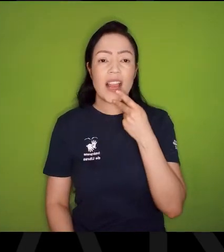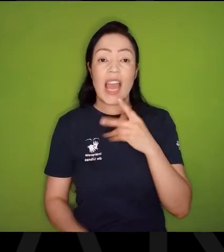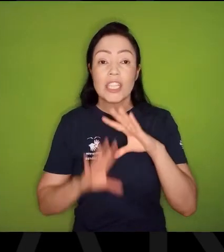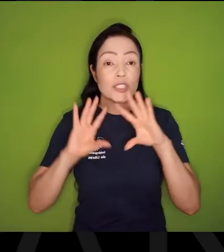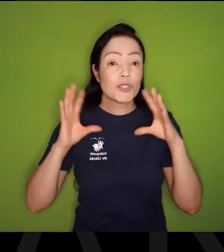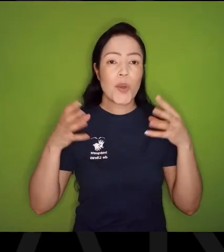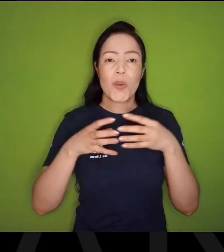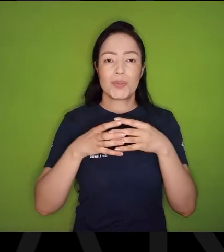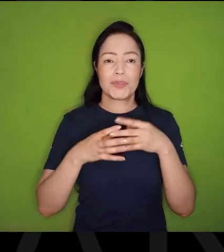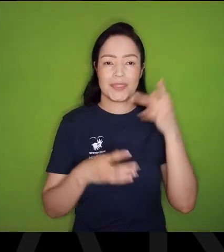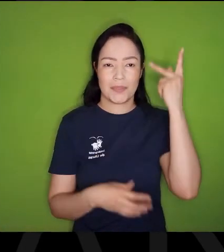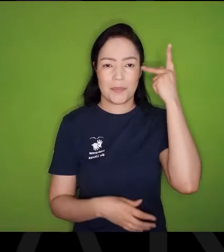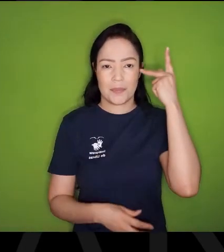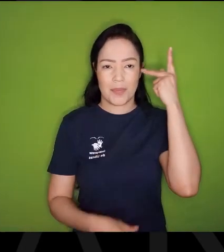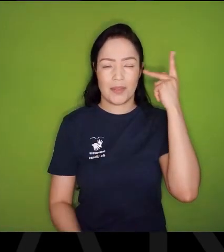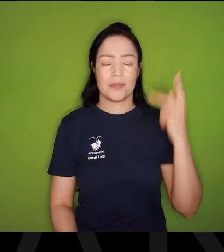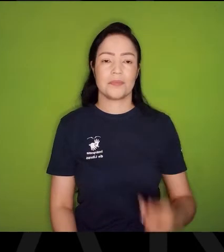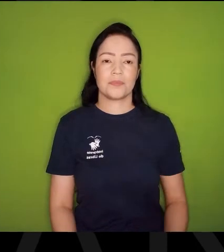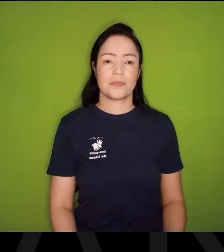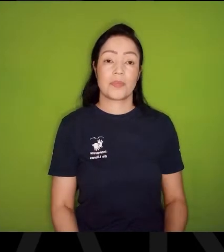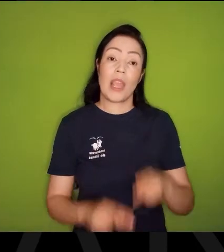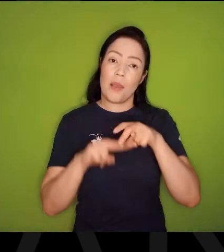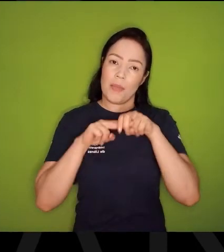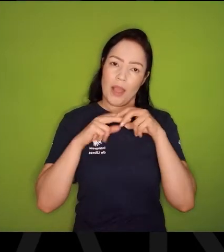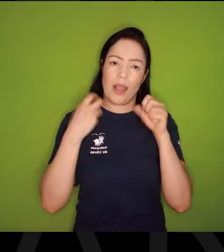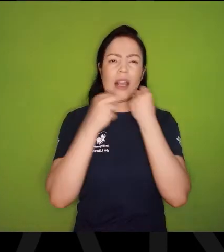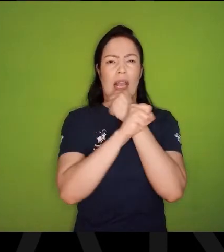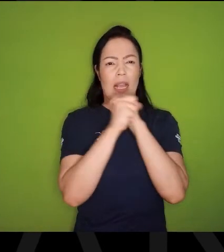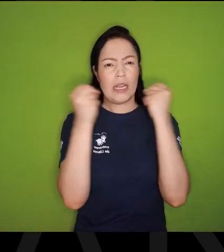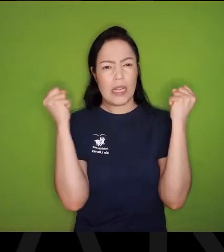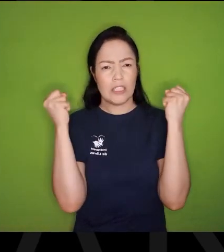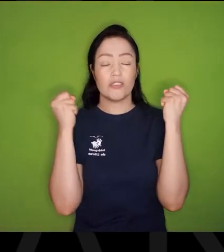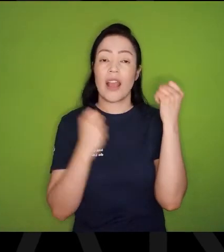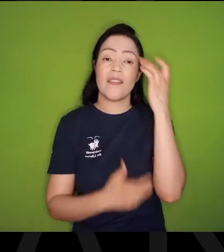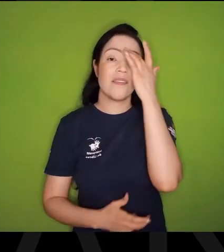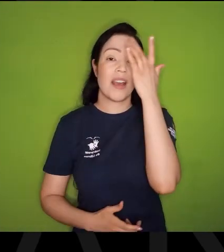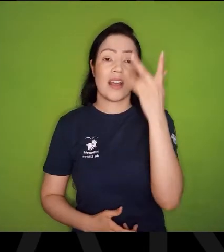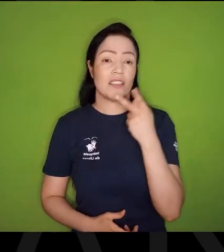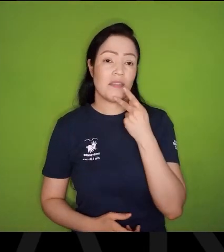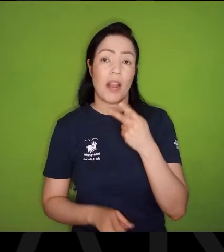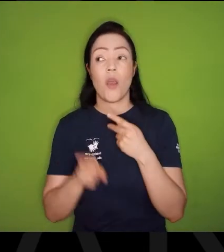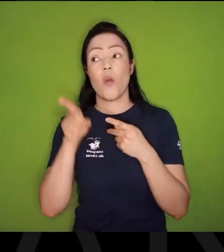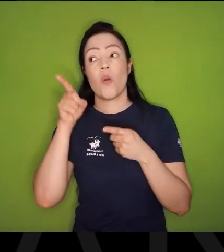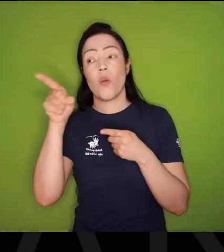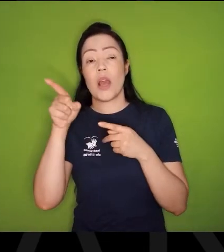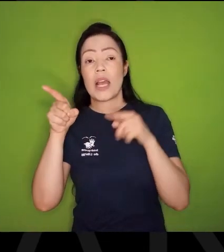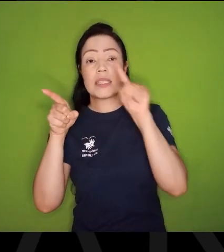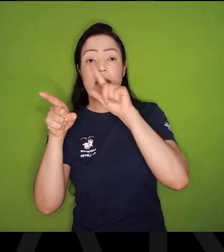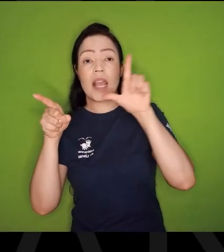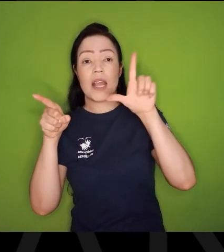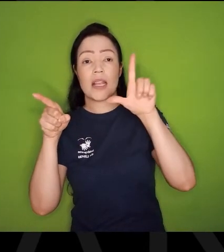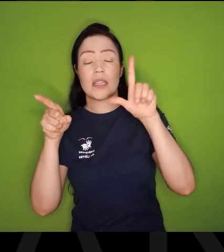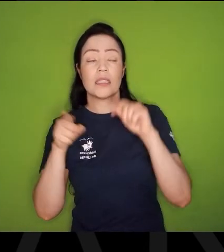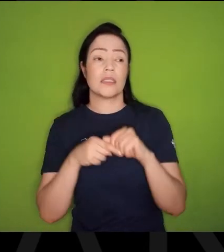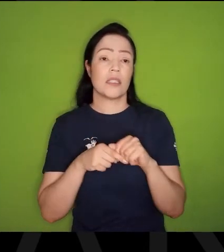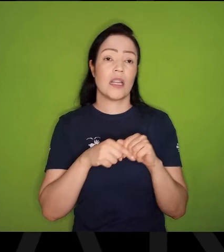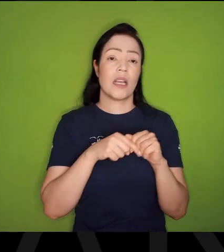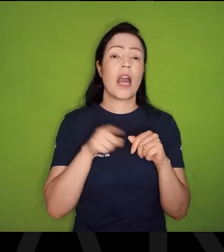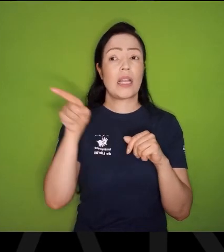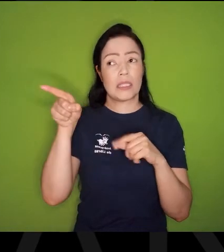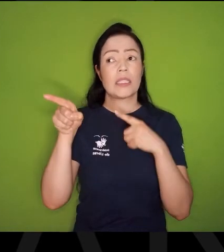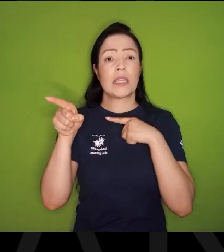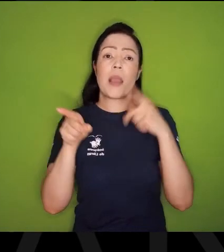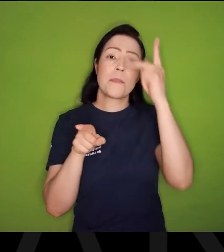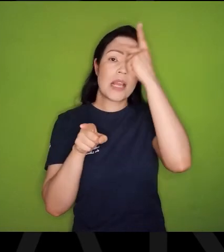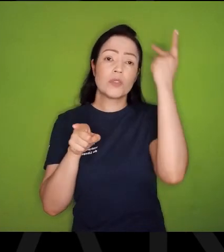somos todos São Paulo, Por ela ser muito grande, Fica muito fácil dizer assim, Ali é a zona leste, E ali moram